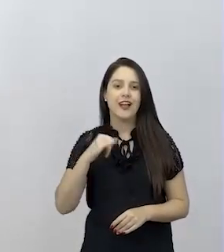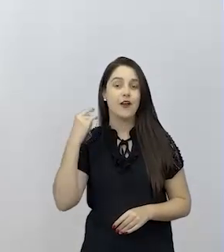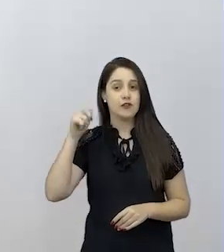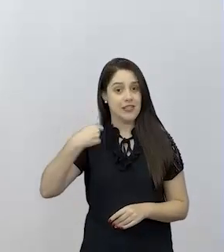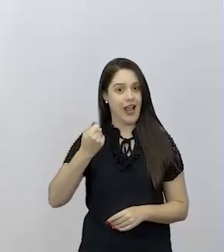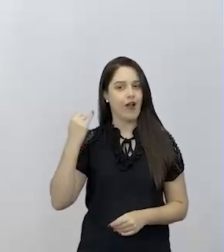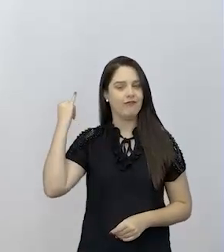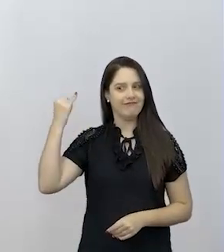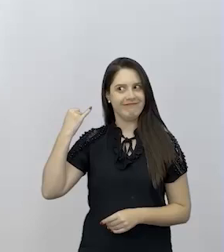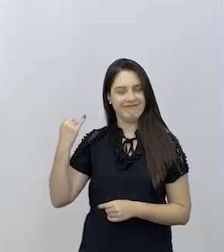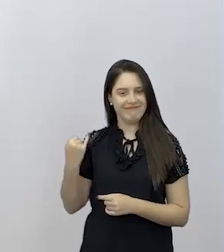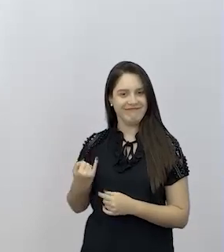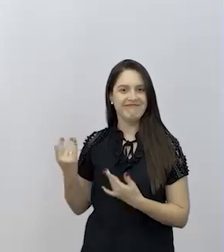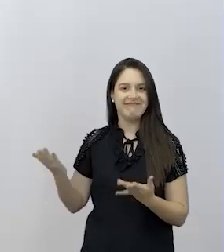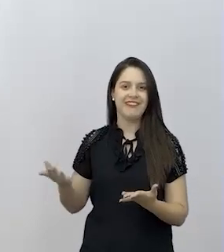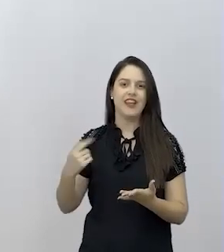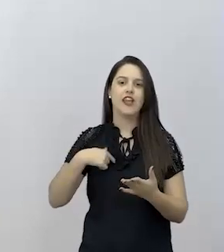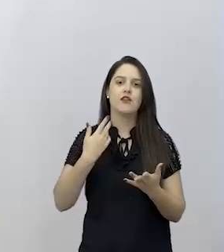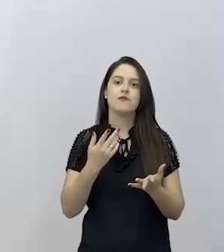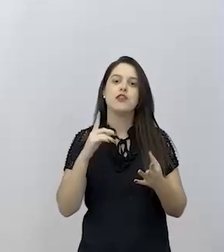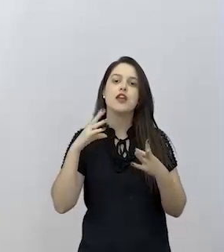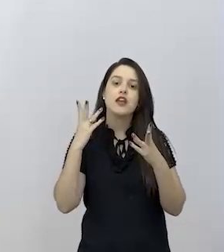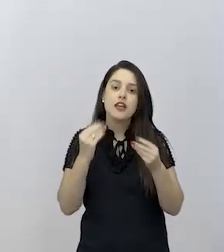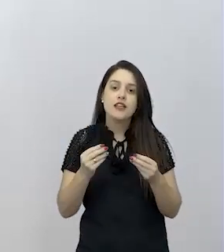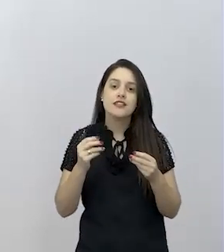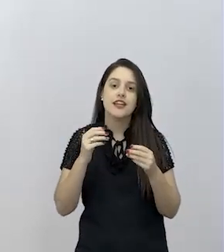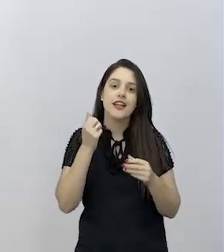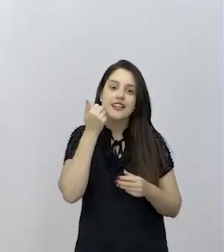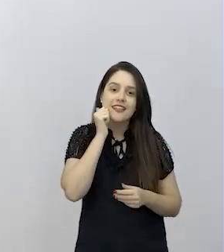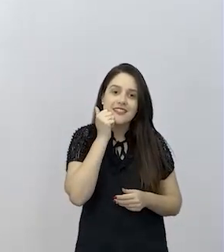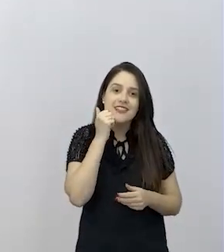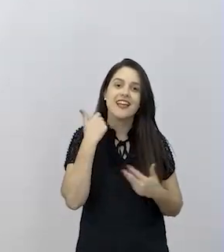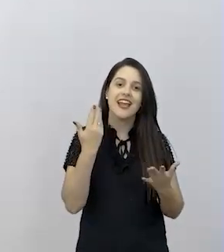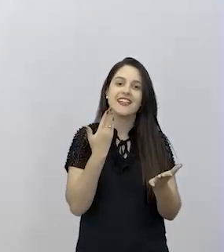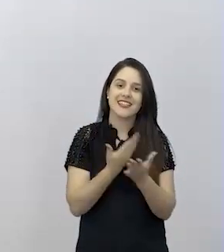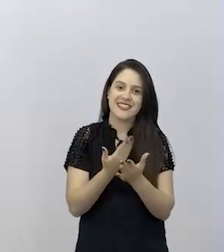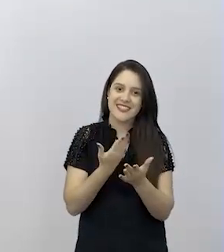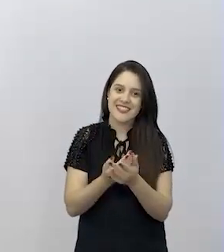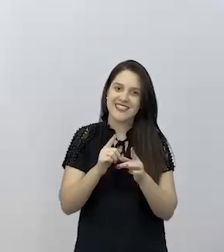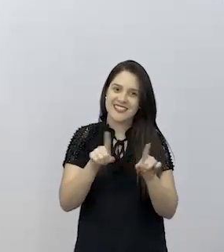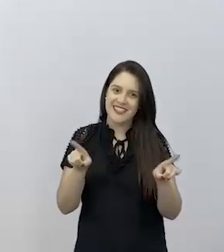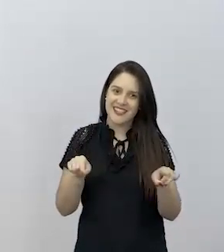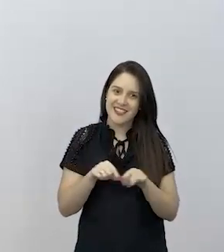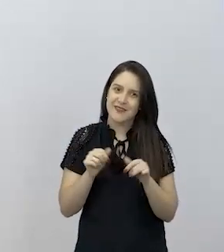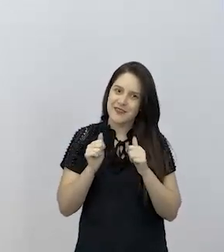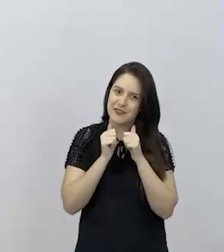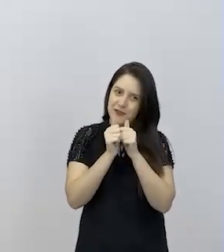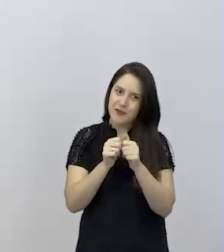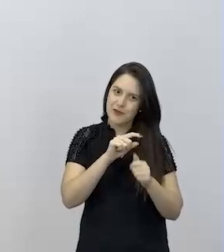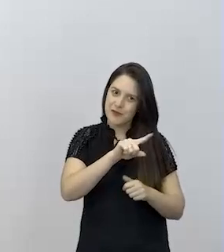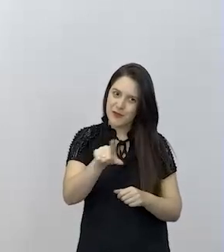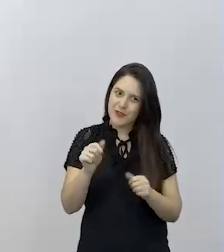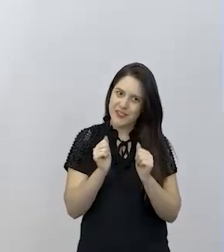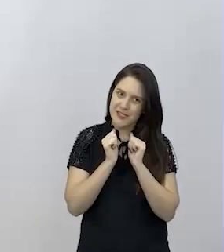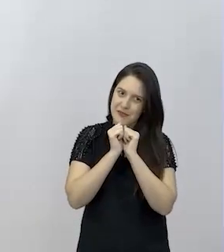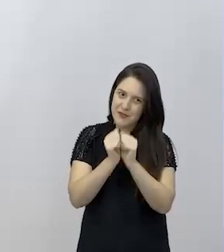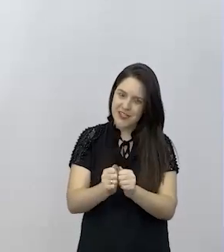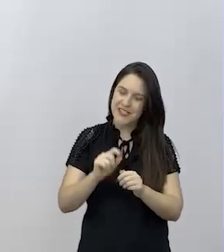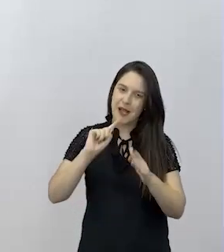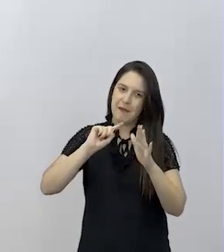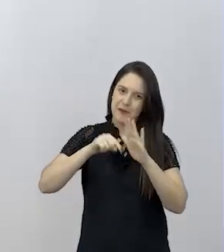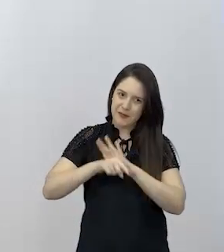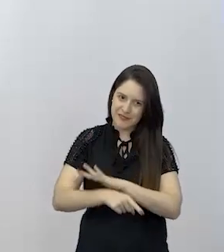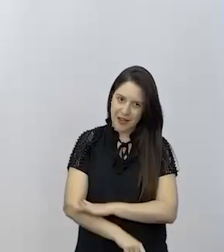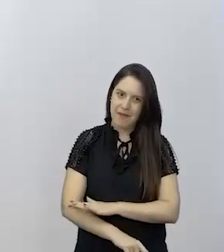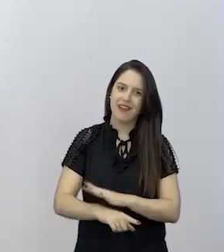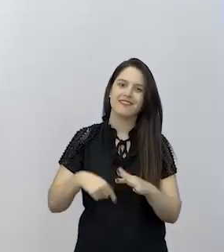sinal, e quero dizer que é sempre um prazer estar aqui nessa aula, eu estou aprendendo junto com vocês também, eu sou de outro aprofundamento, que